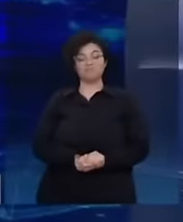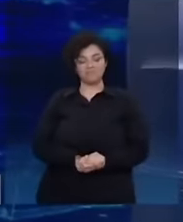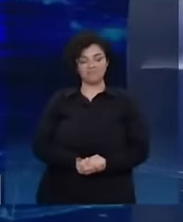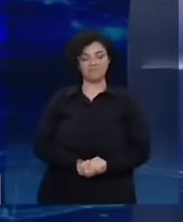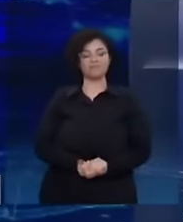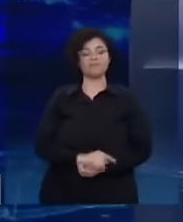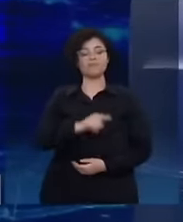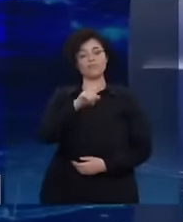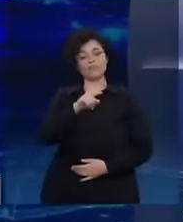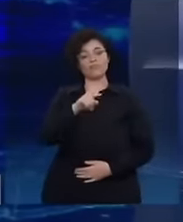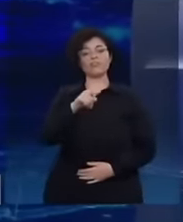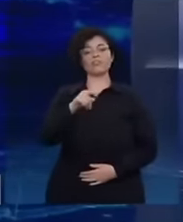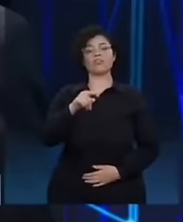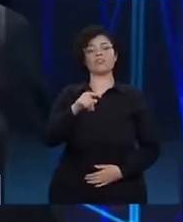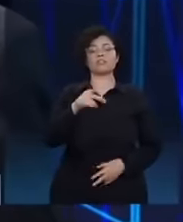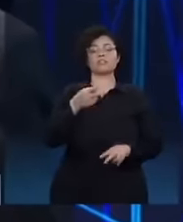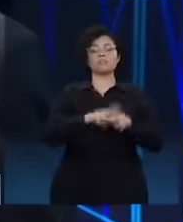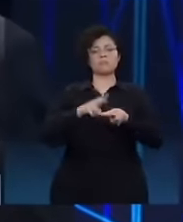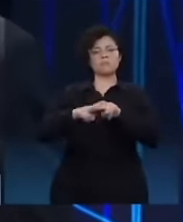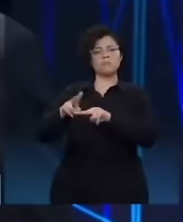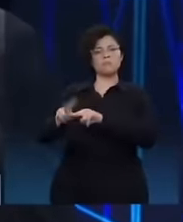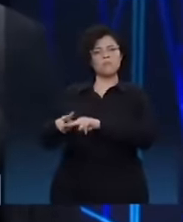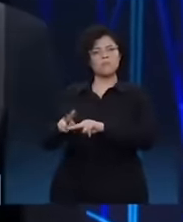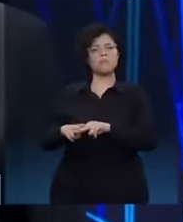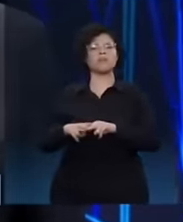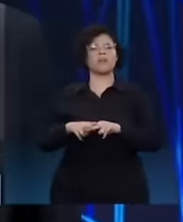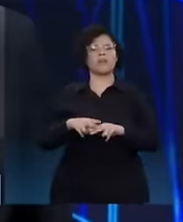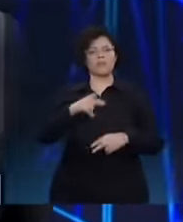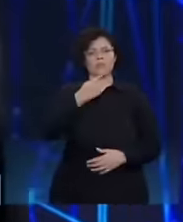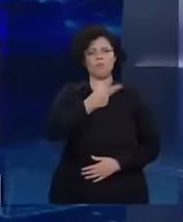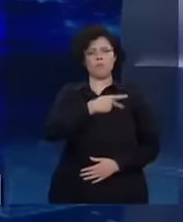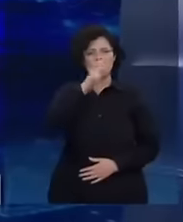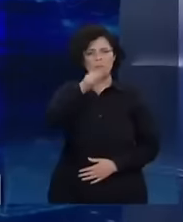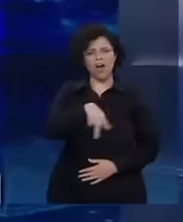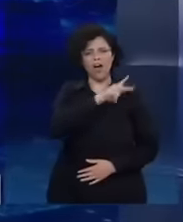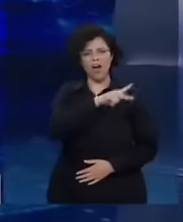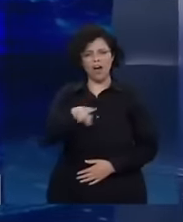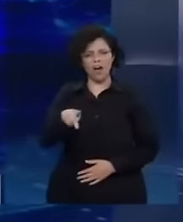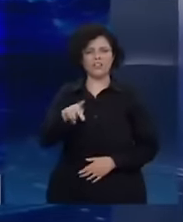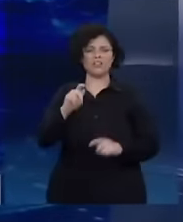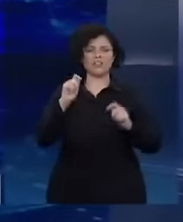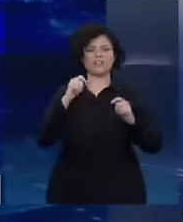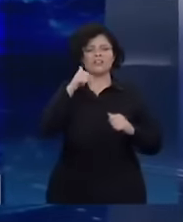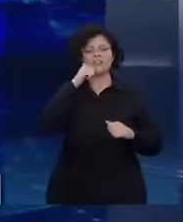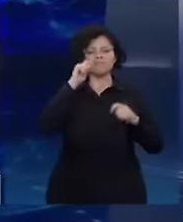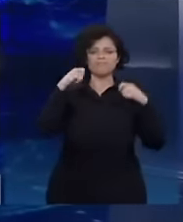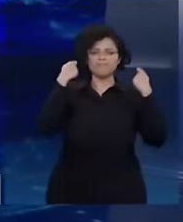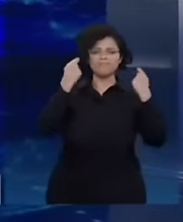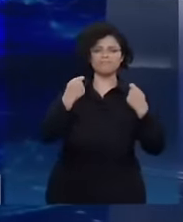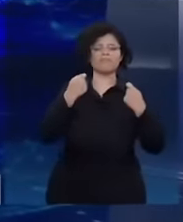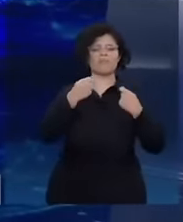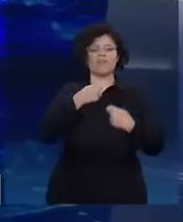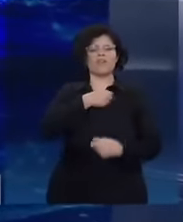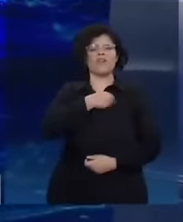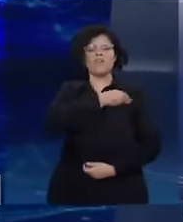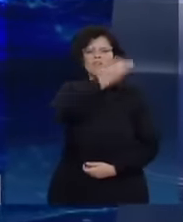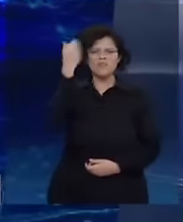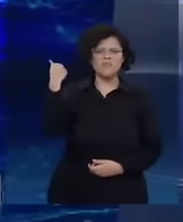está prendendo padres, expulsando freiras, fechando canais de TV como a CNN,